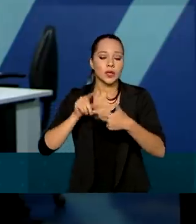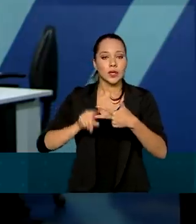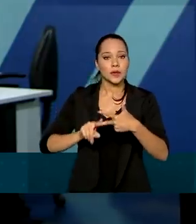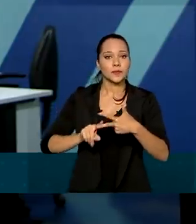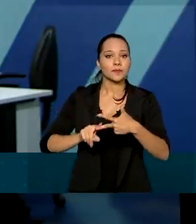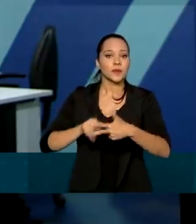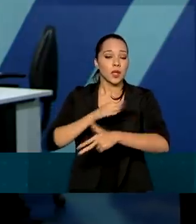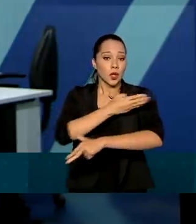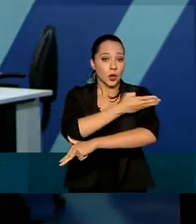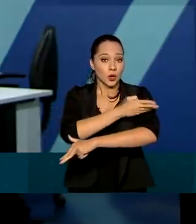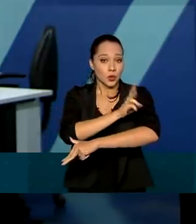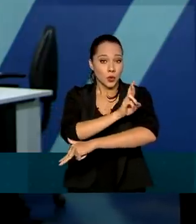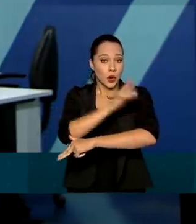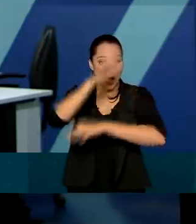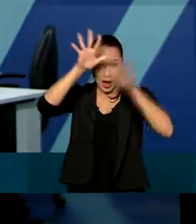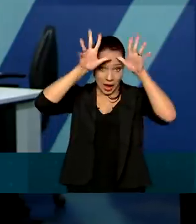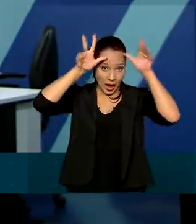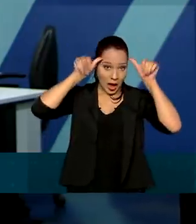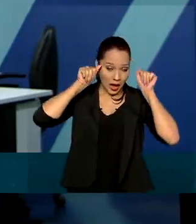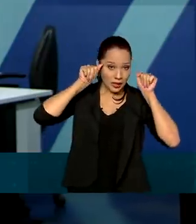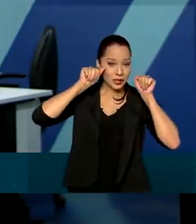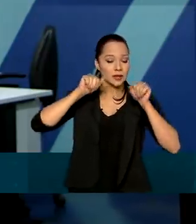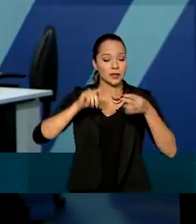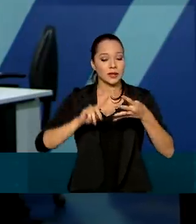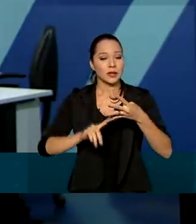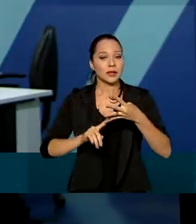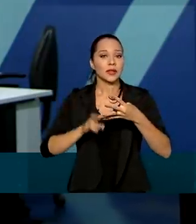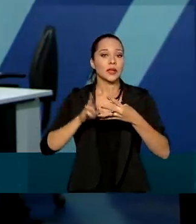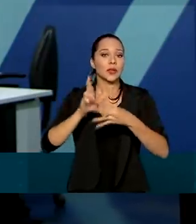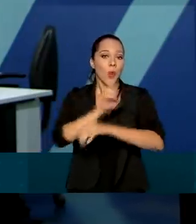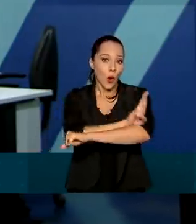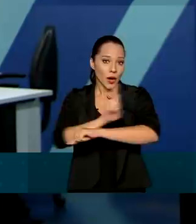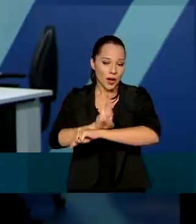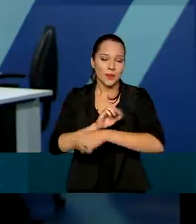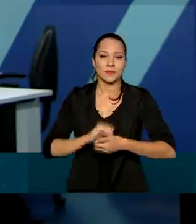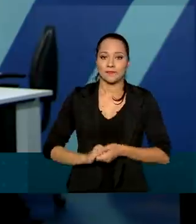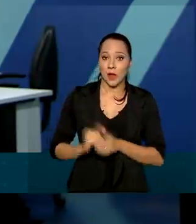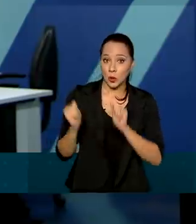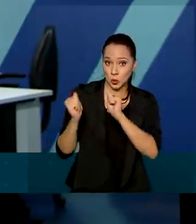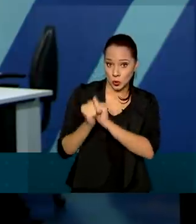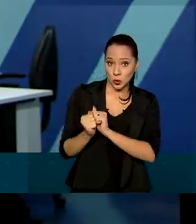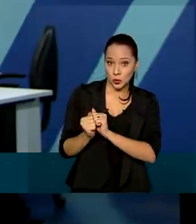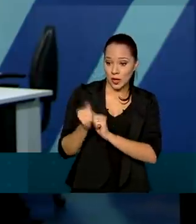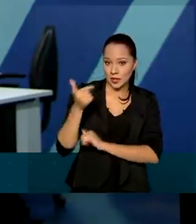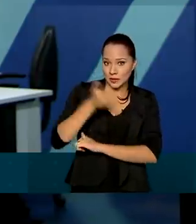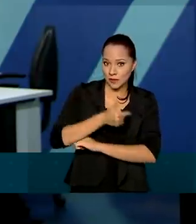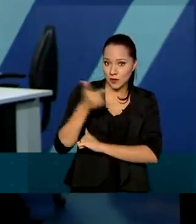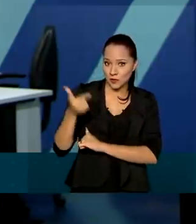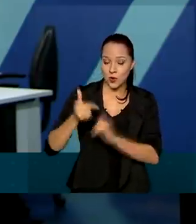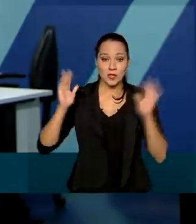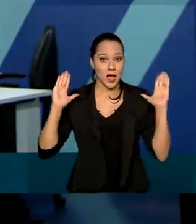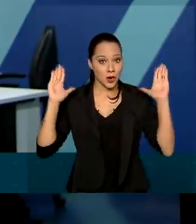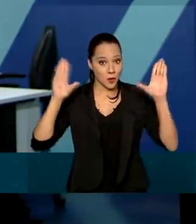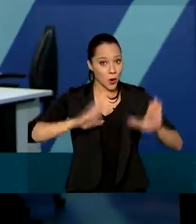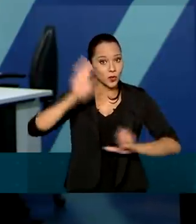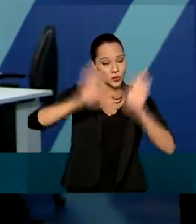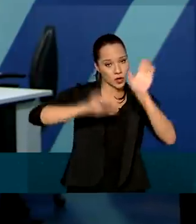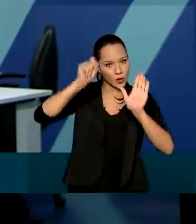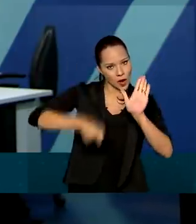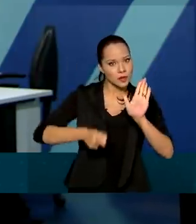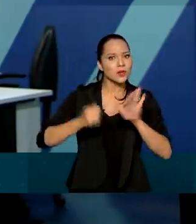Branco e Cruzeiro do Sul, no Acre e Boa Vista, em Roraima. Juntos, os 22 aeroportos leiloados